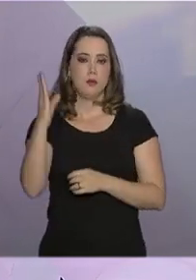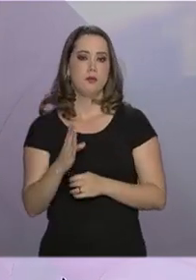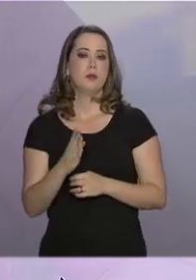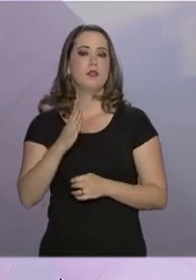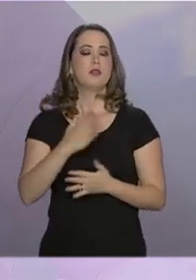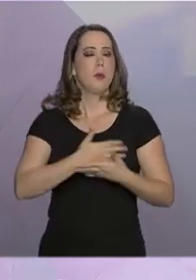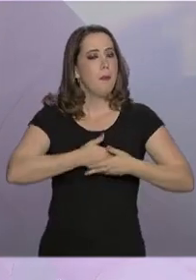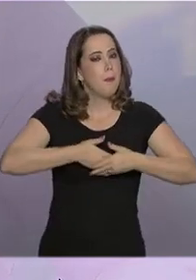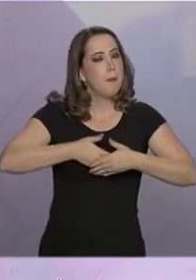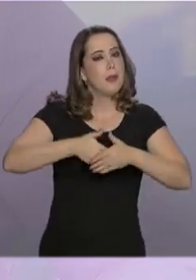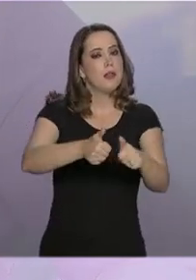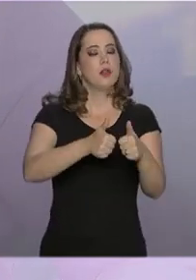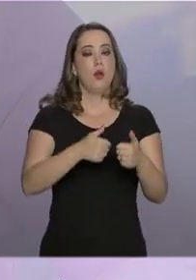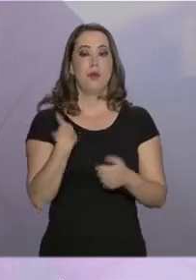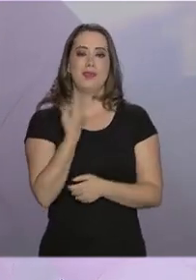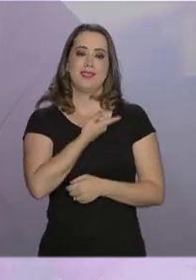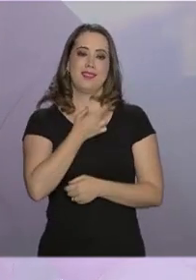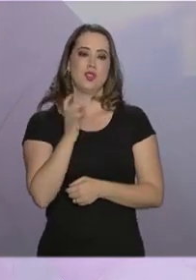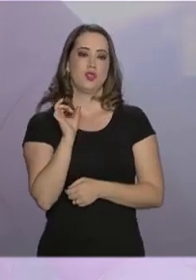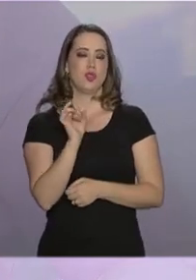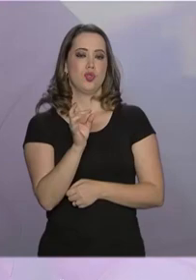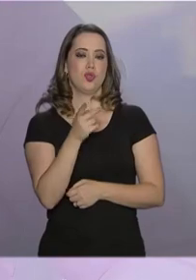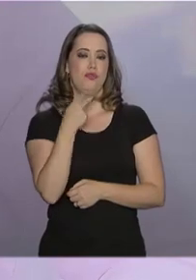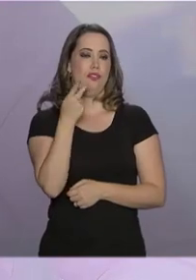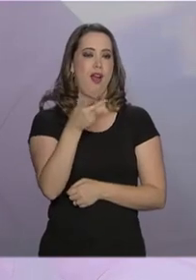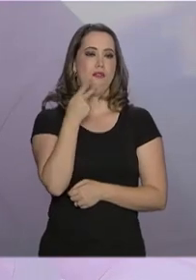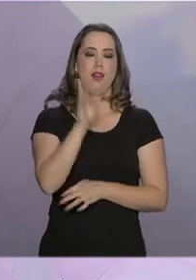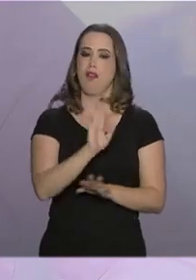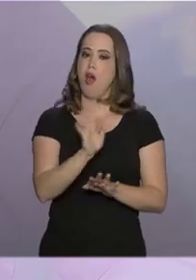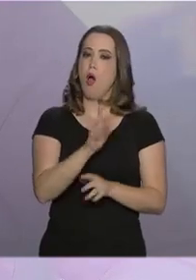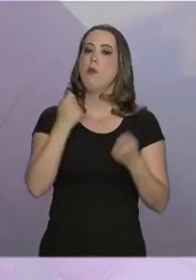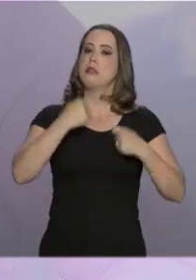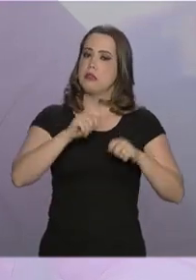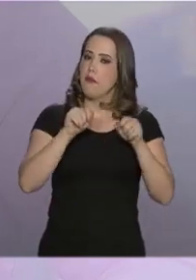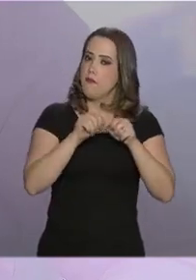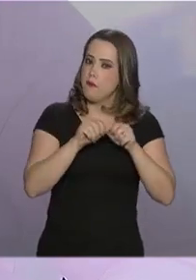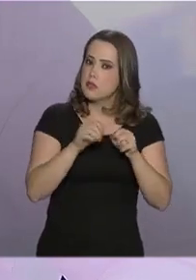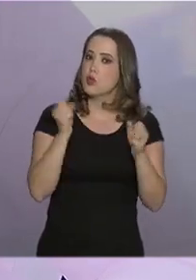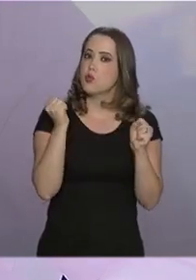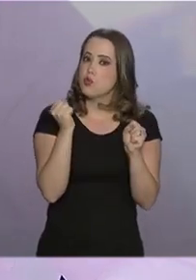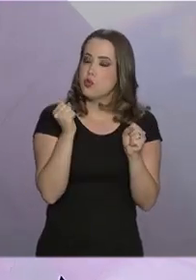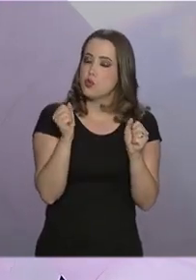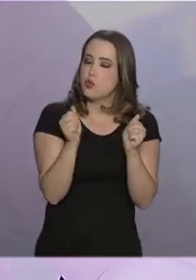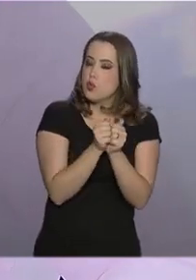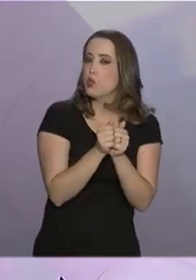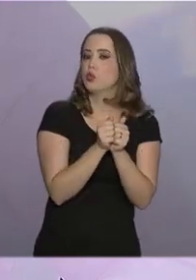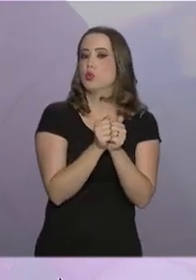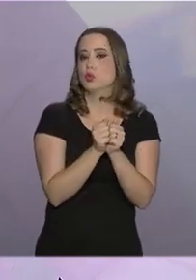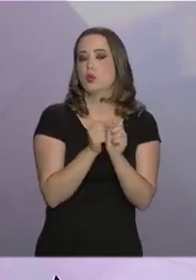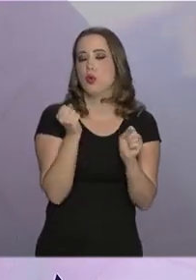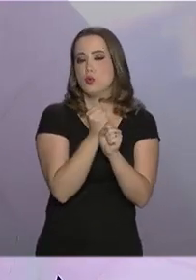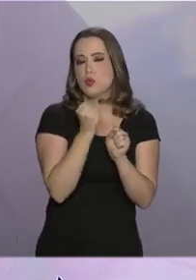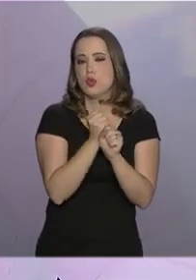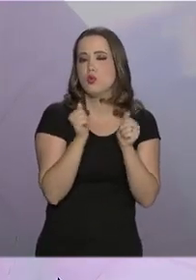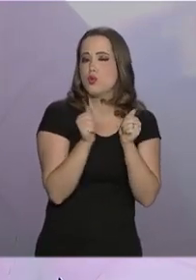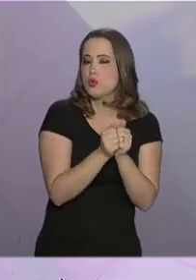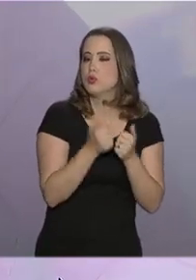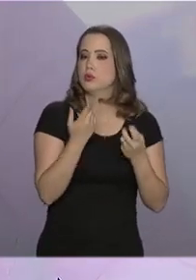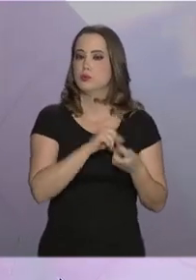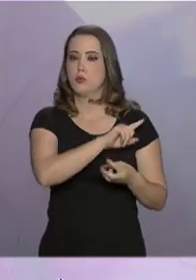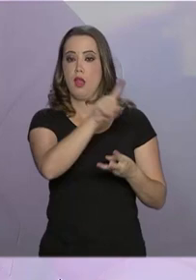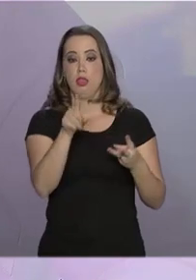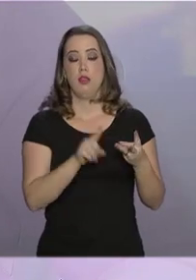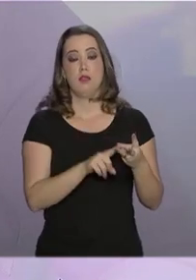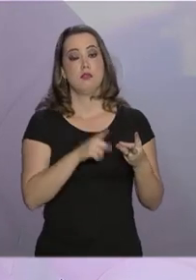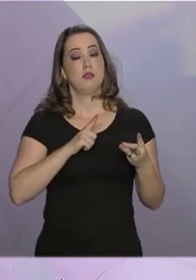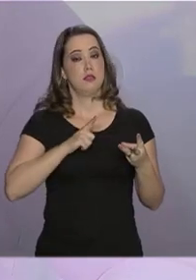seja melhor, mas que a gente só não fale, que a gente construa isso efetivamente. A terceira frente é a alocação